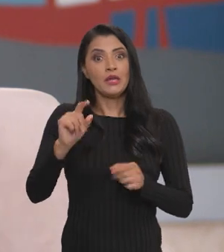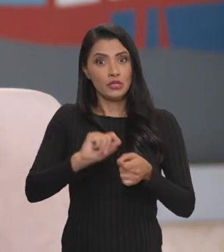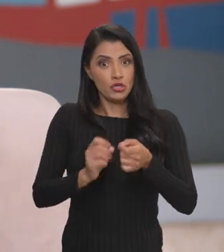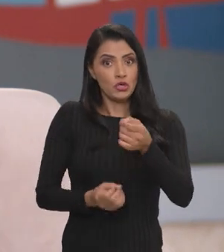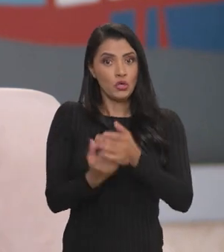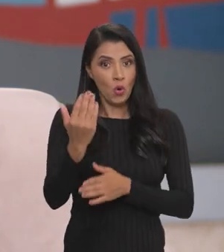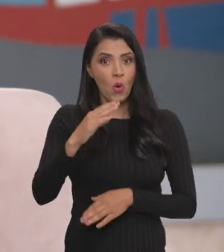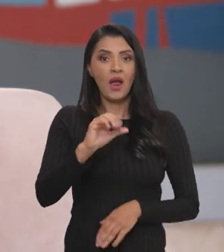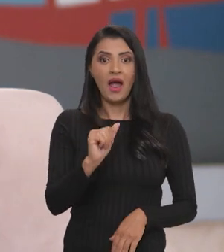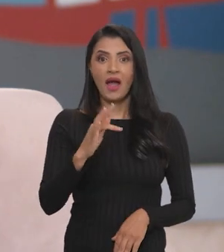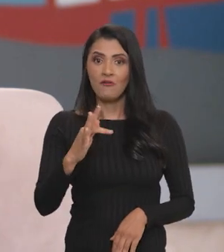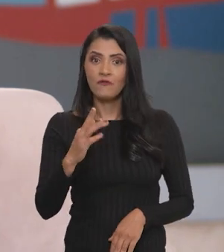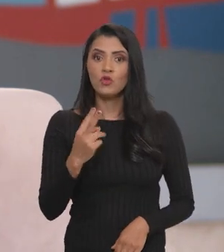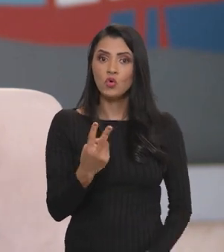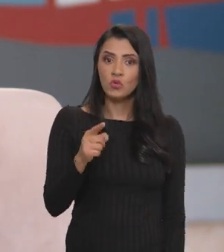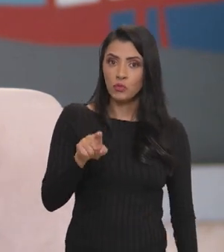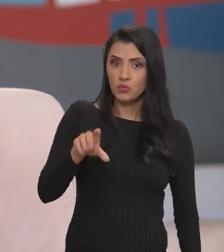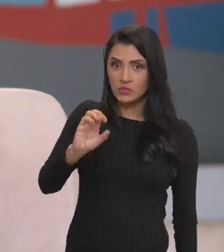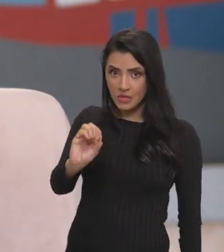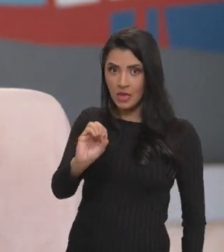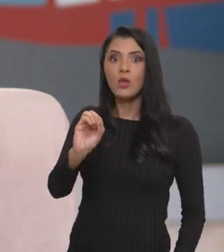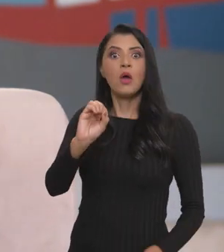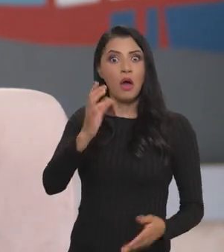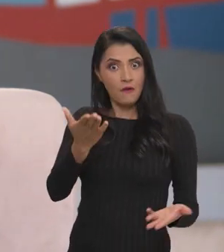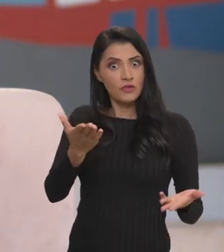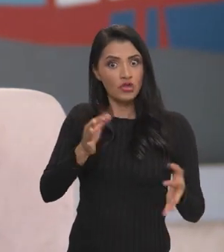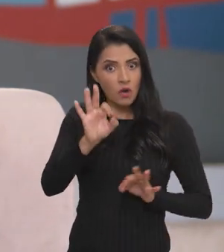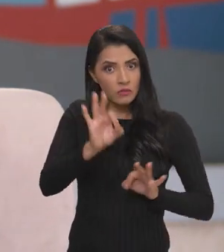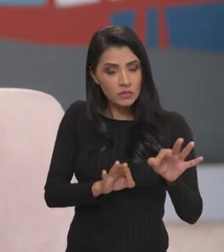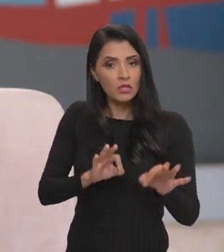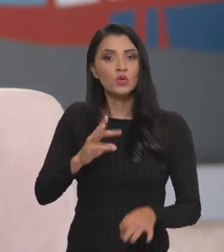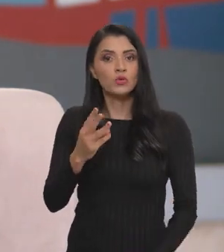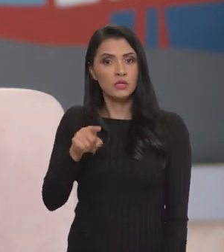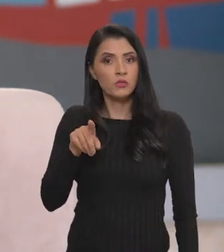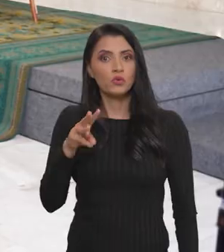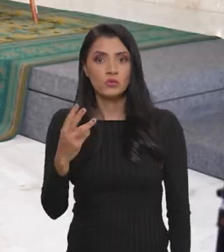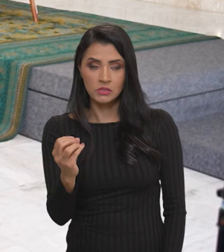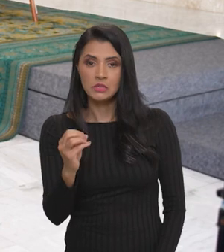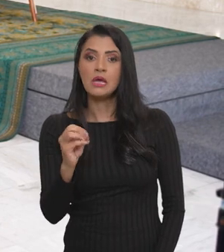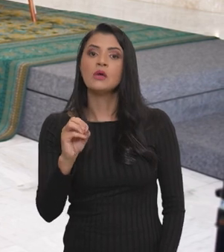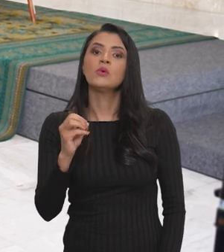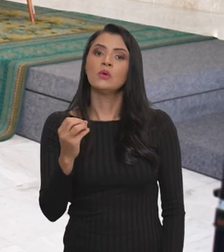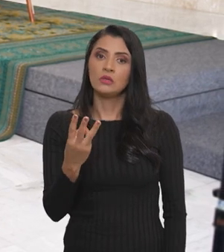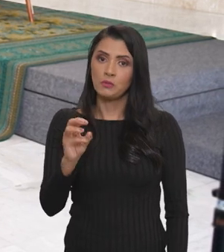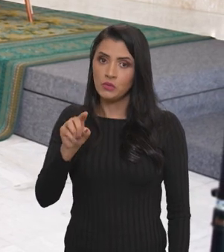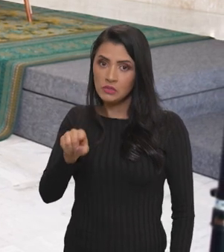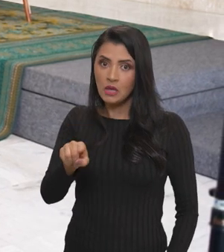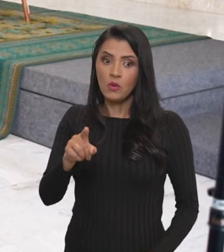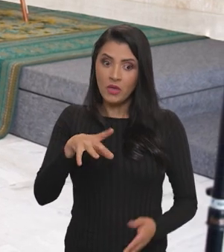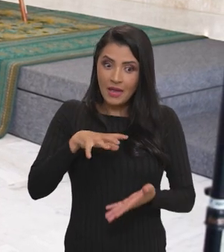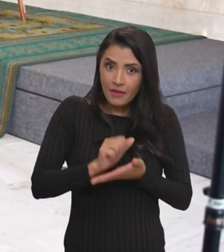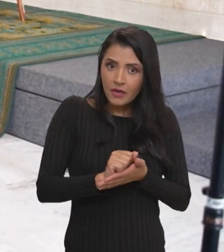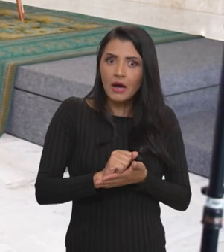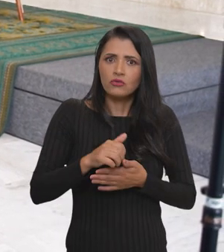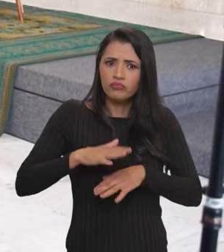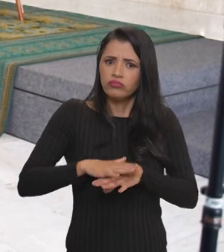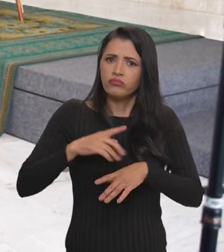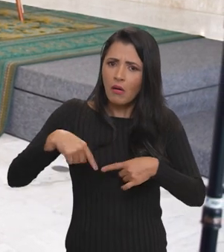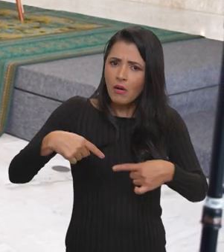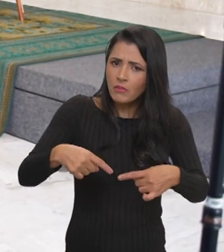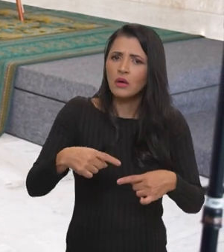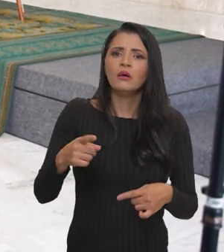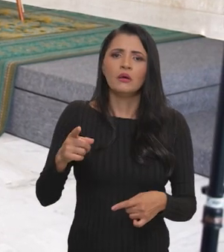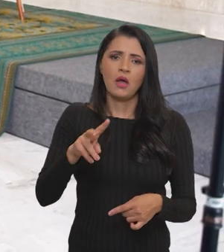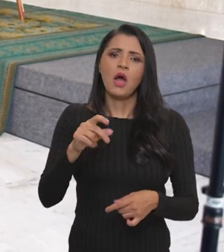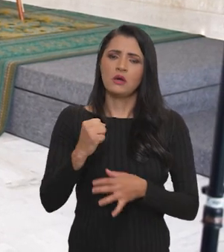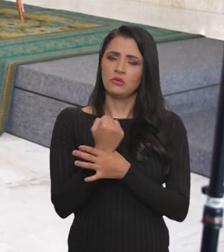CAF 2.0 e já está trabalhando no CAF 3.0. Estamos emitindo mais de 5 mil títulos por dia agora, cadastros. E isso